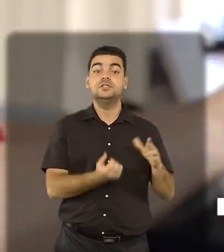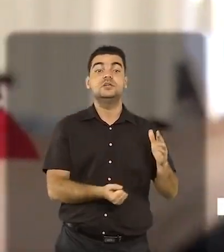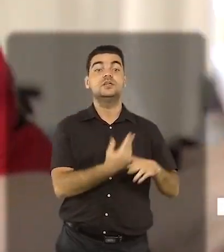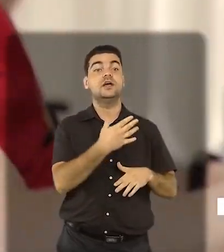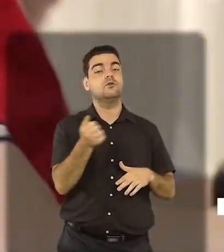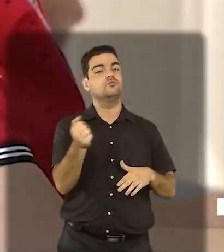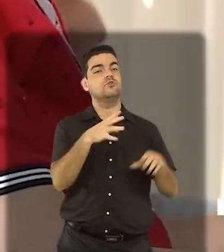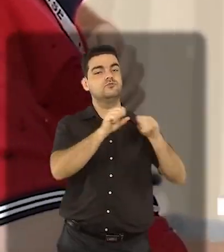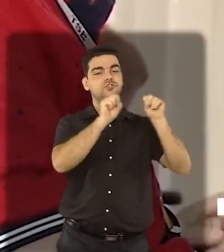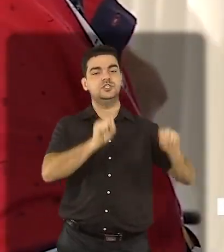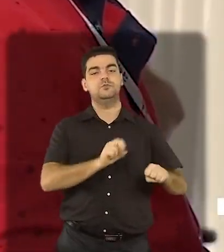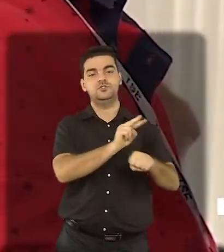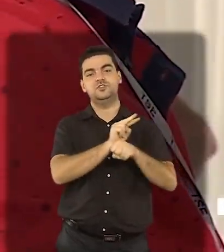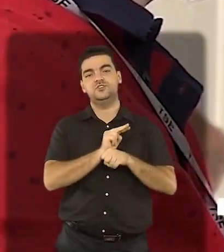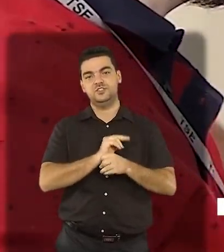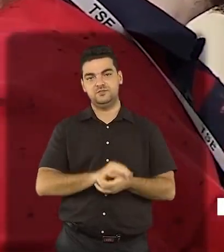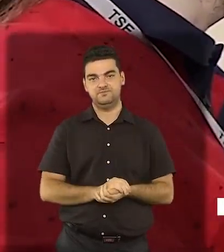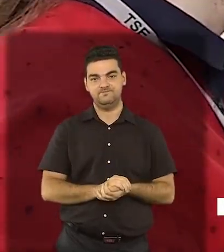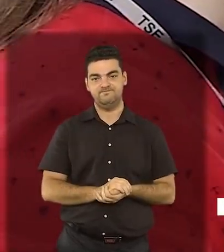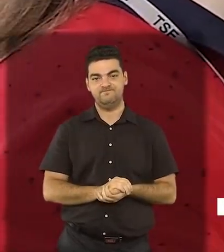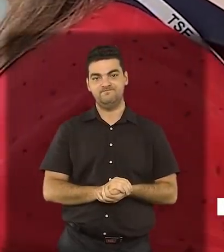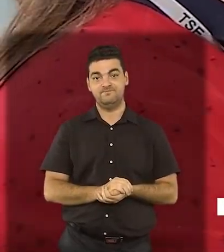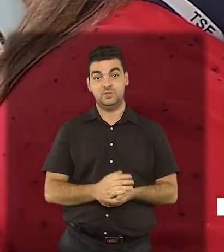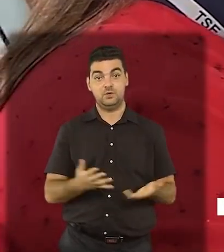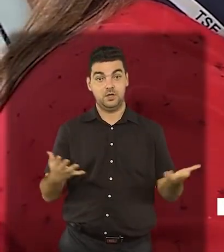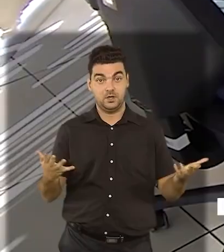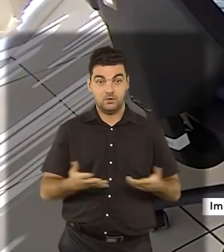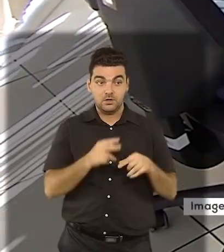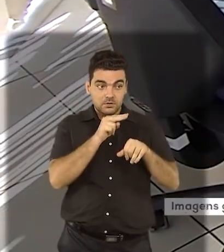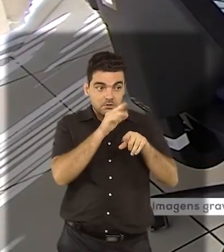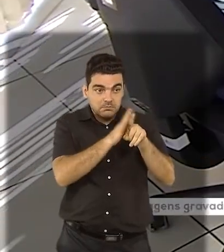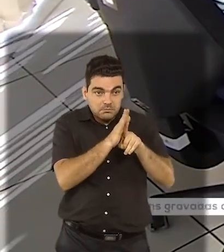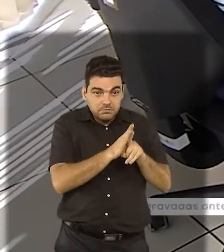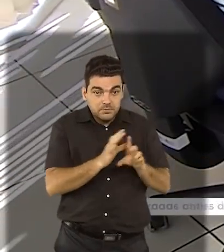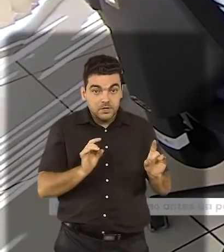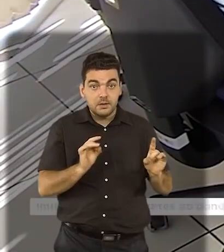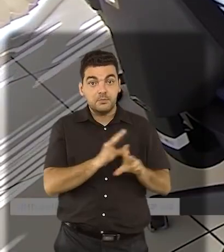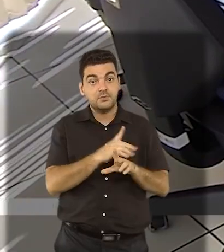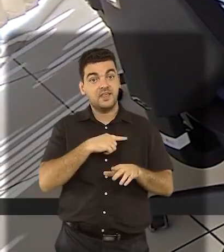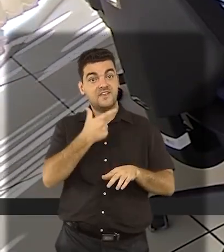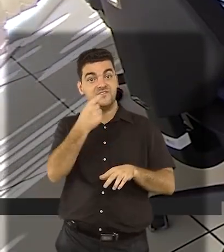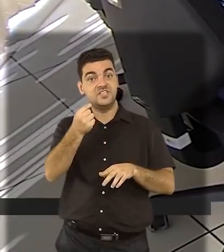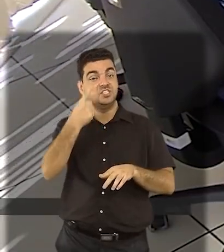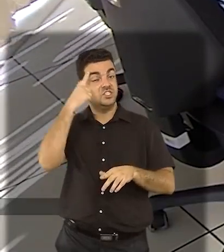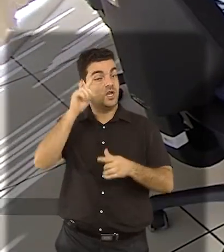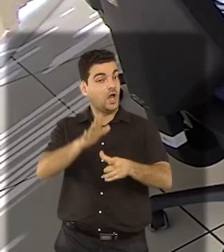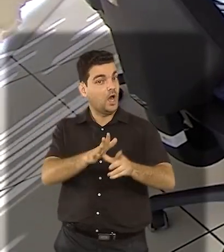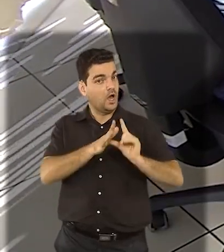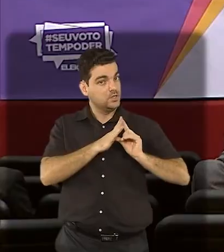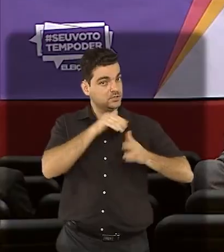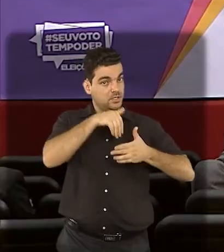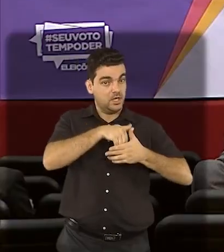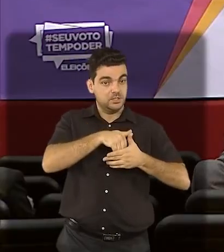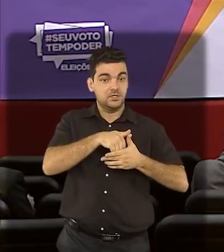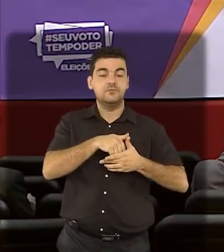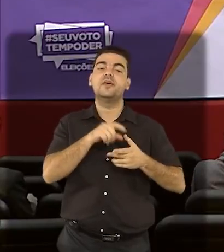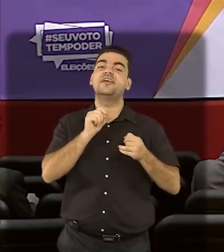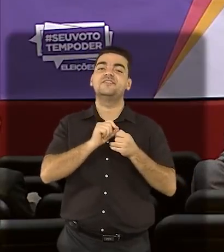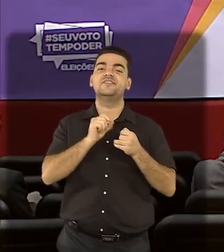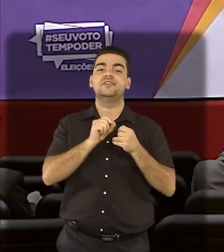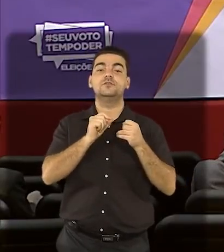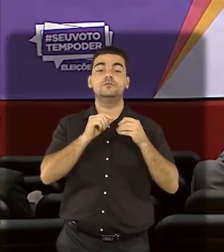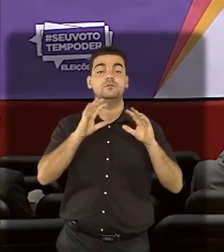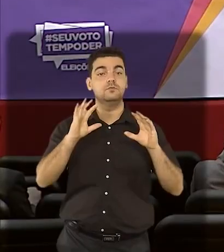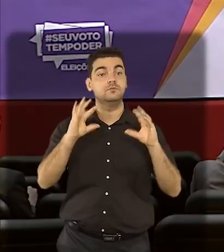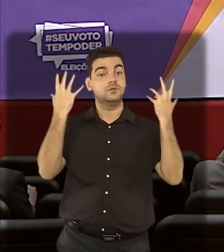de novos mecanismos de segurança. Concluído esse exame, até 20 dias antes das eleições, é realizada uma